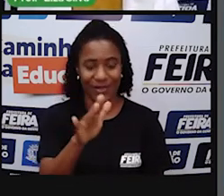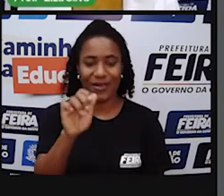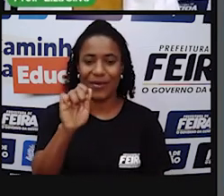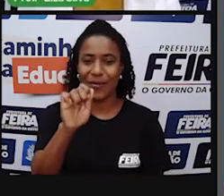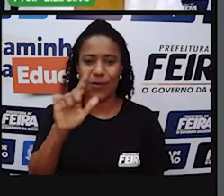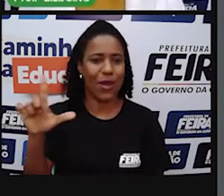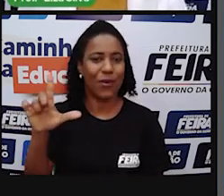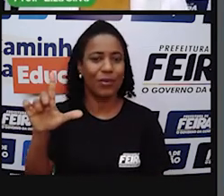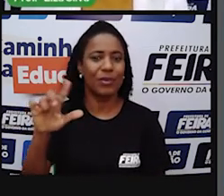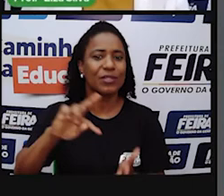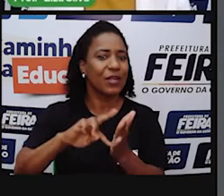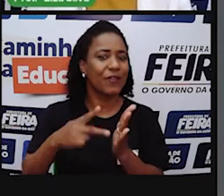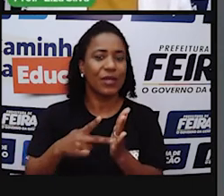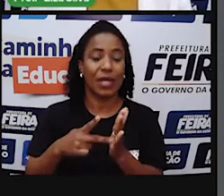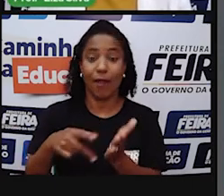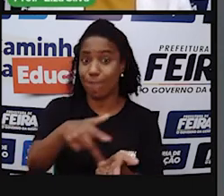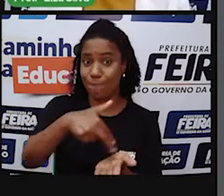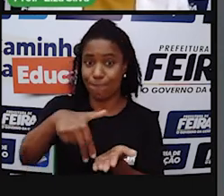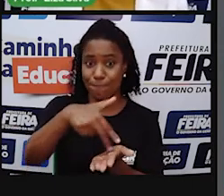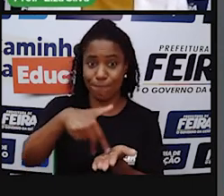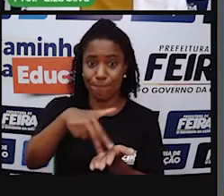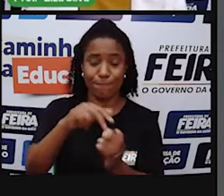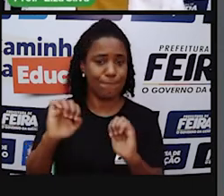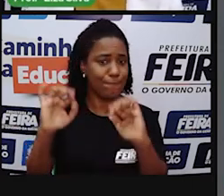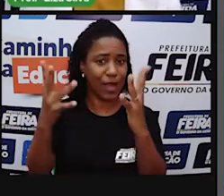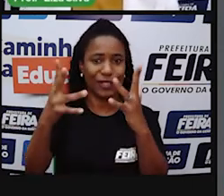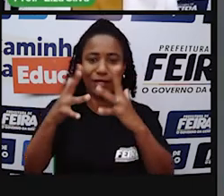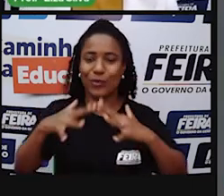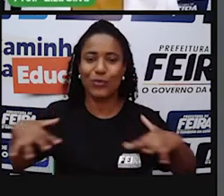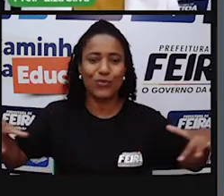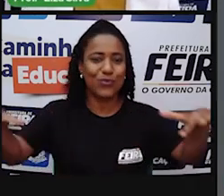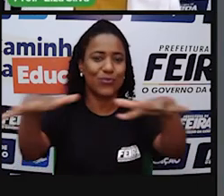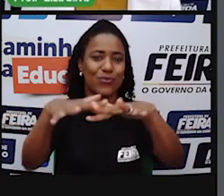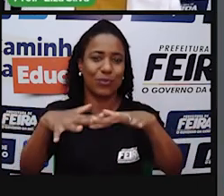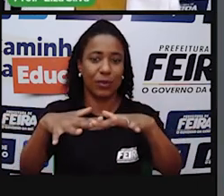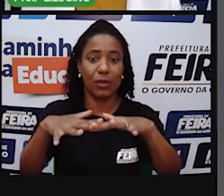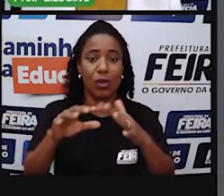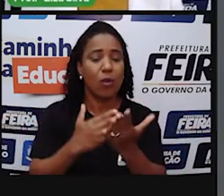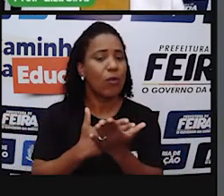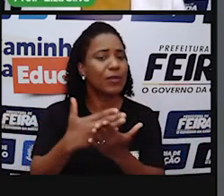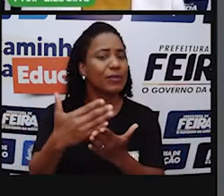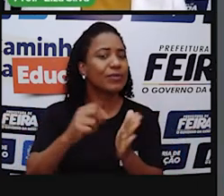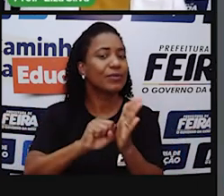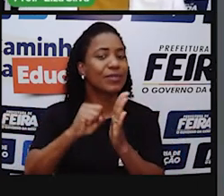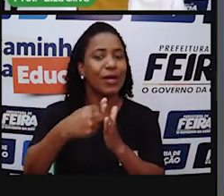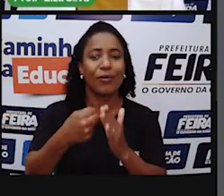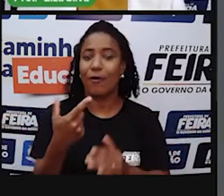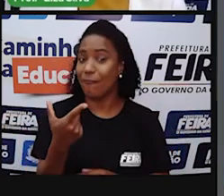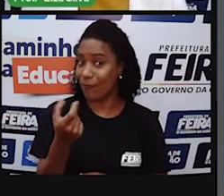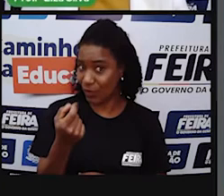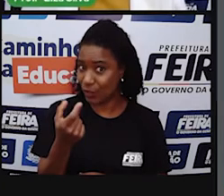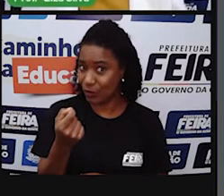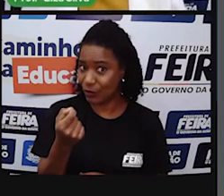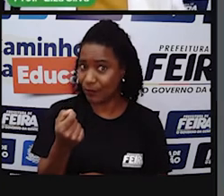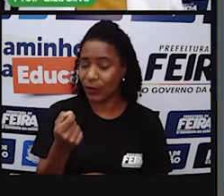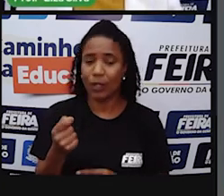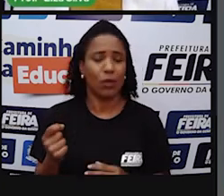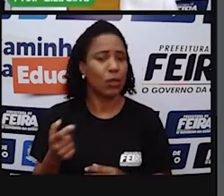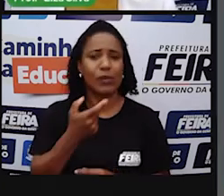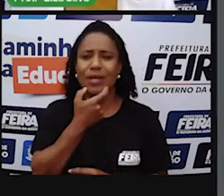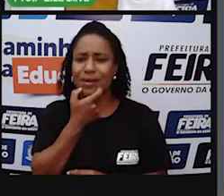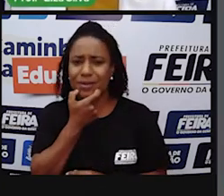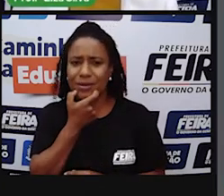Isso aconteceu mais ou menos no início do século XX Engenheiros